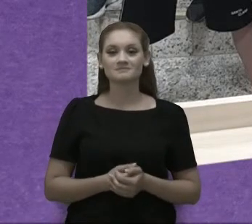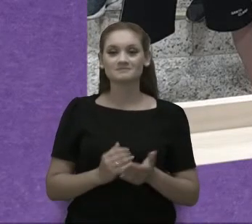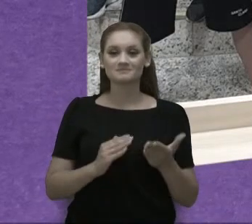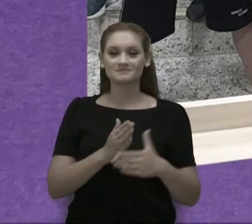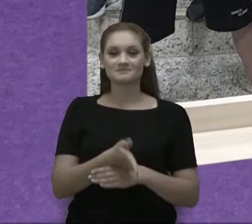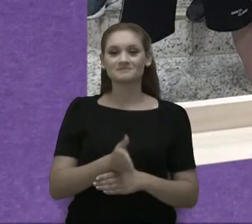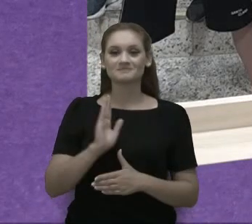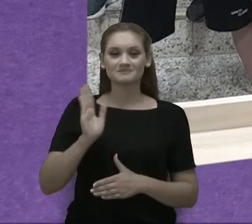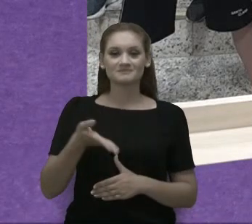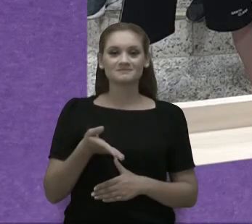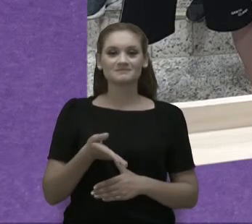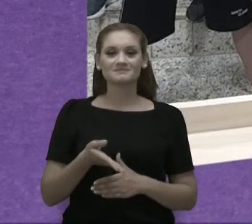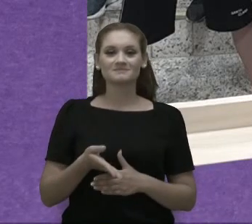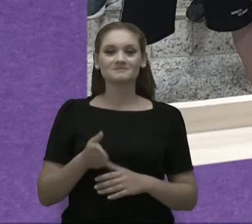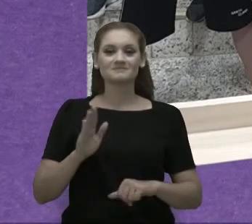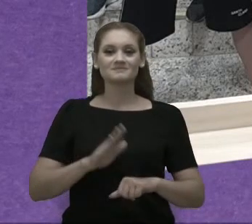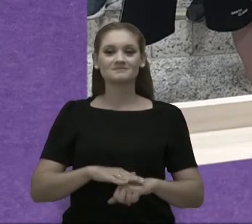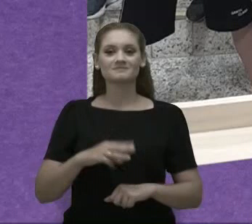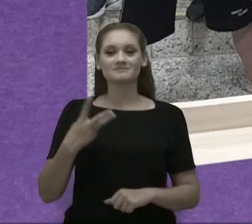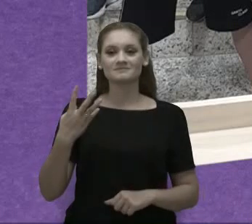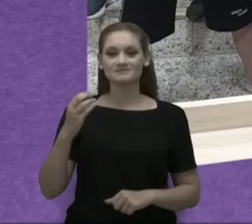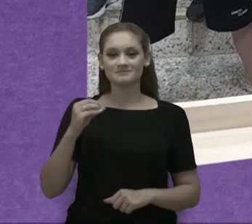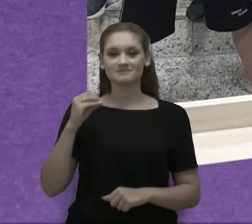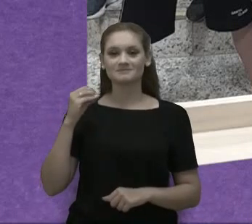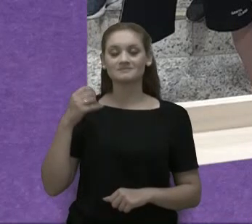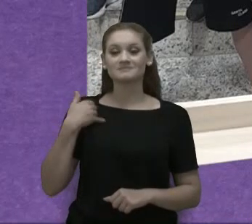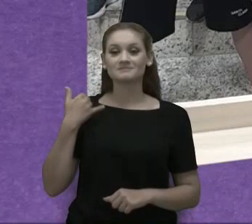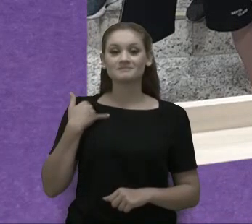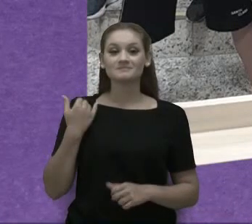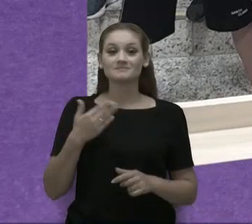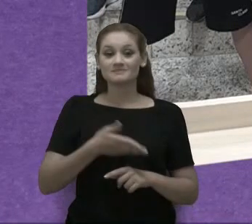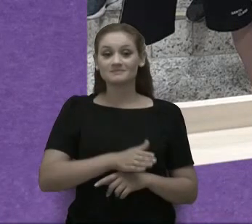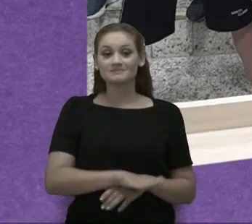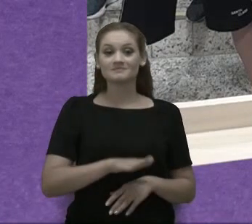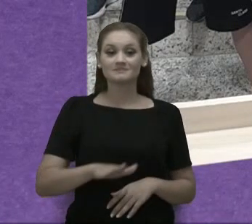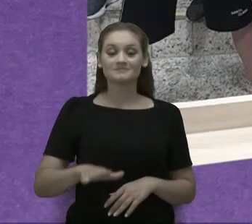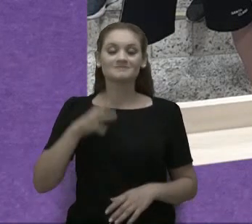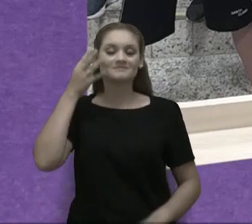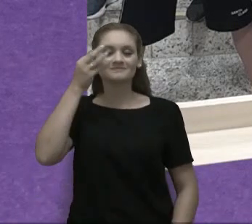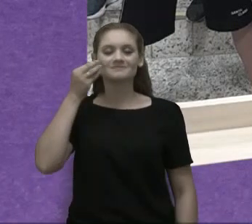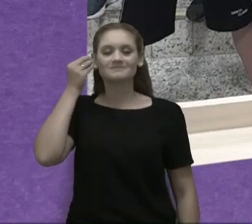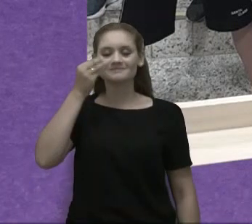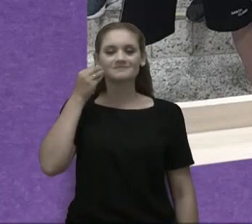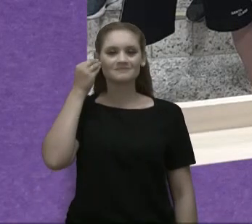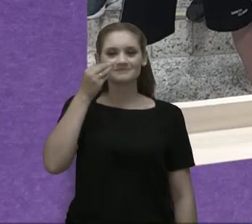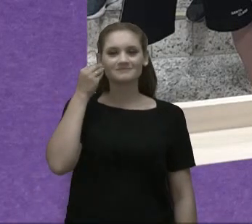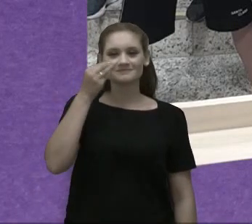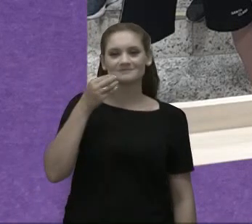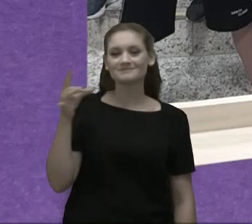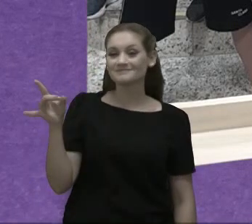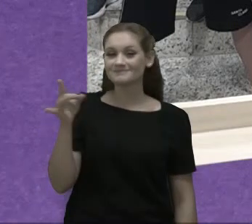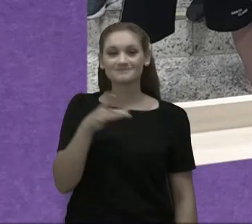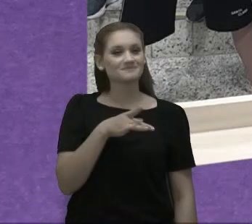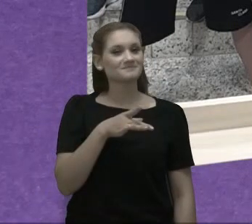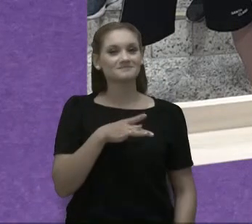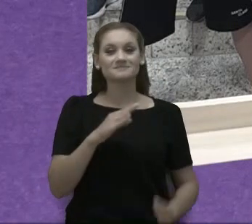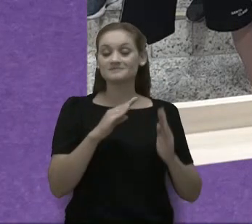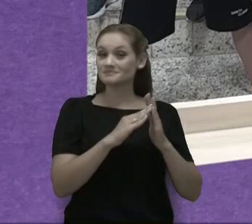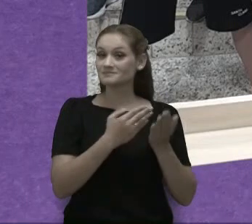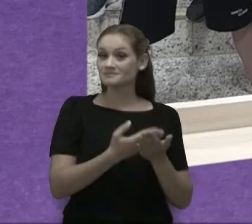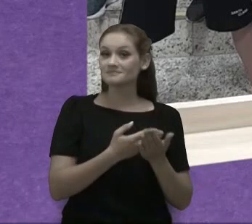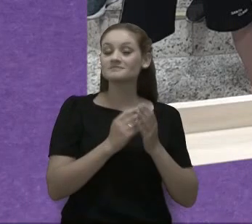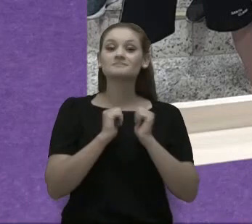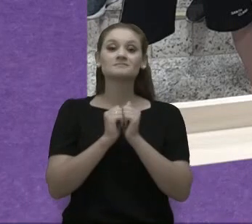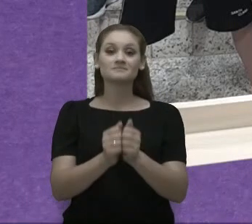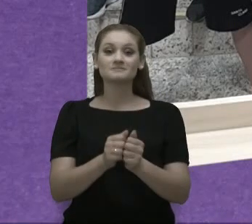Câmara já com mais de 30 anos e essas crianças estão tendo essa experiência já novinhos pela escola, junto com a